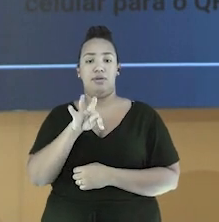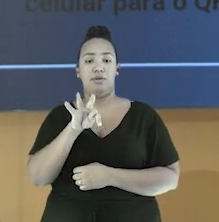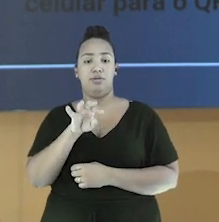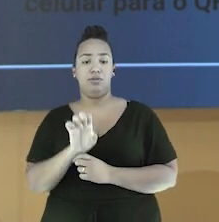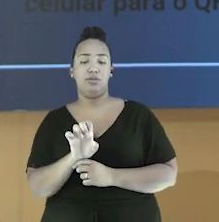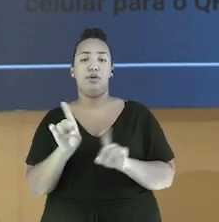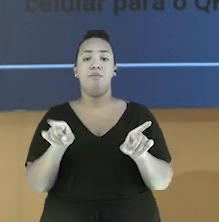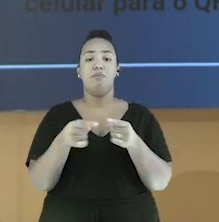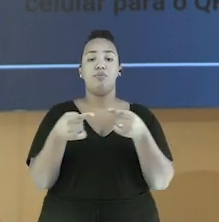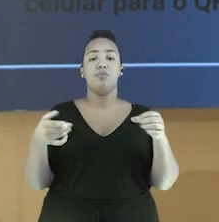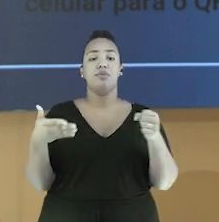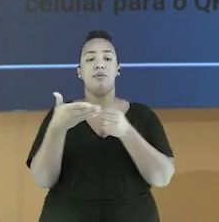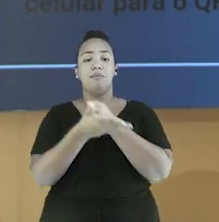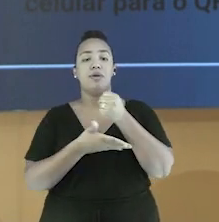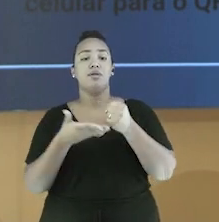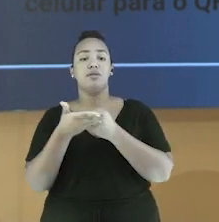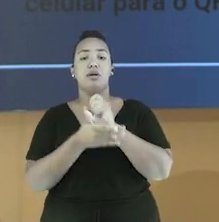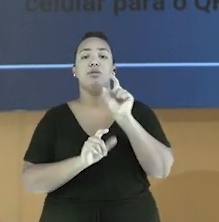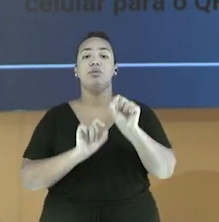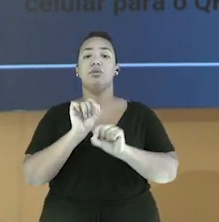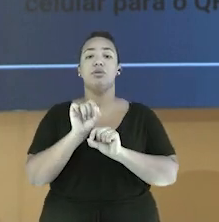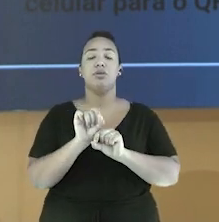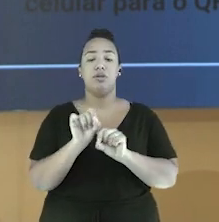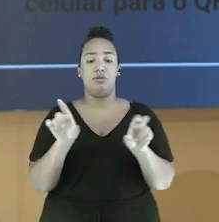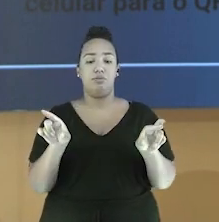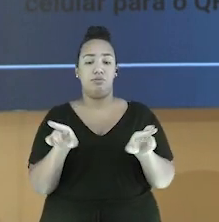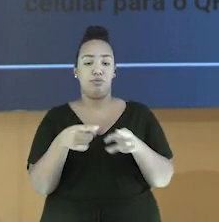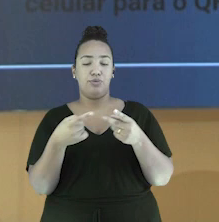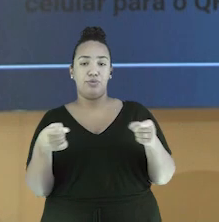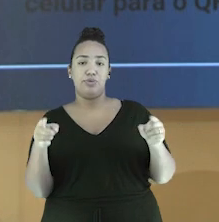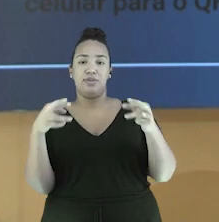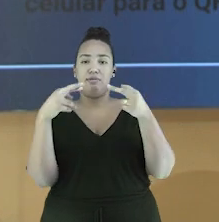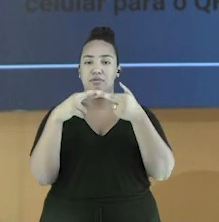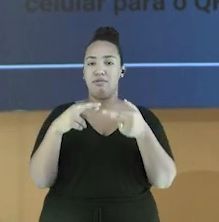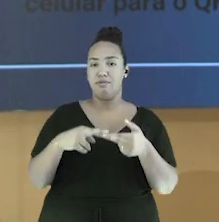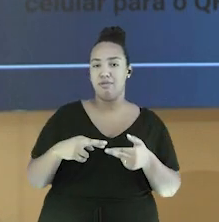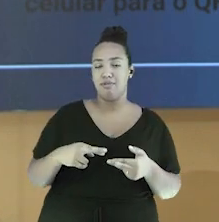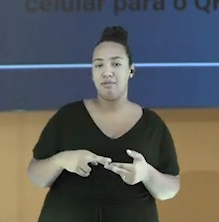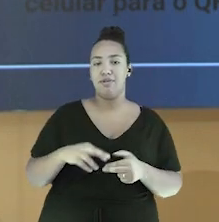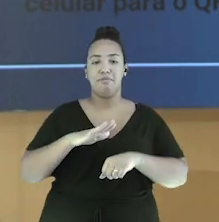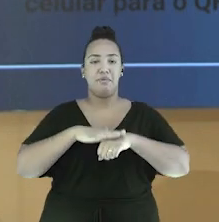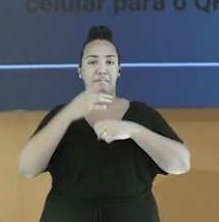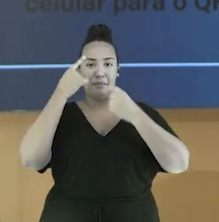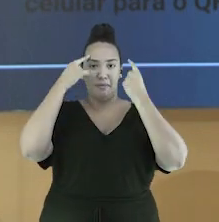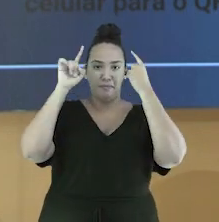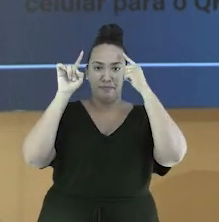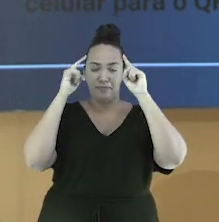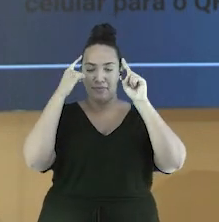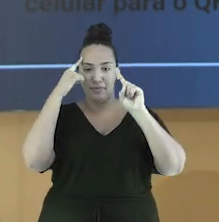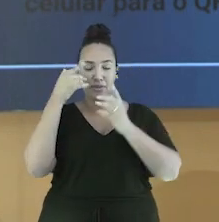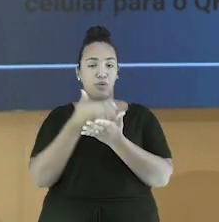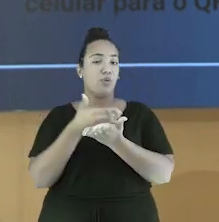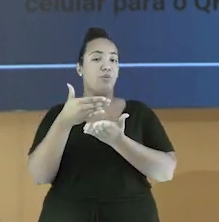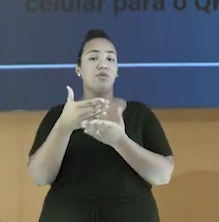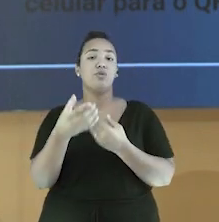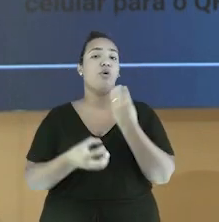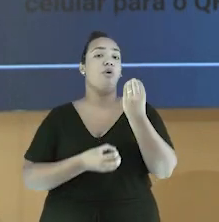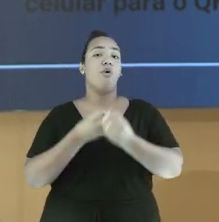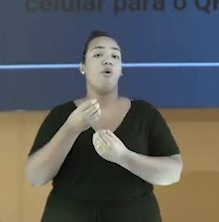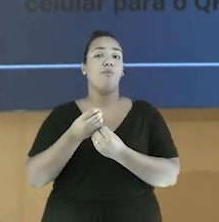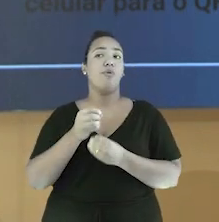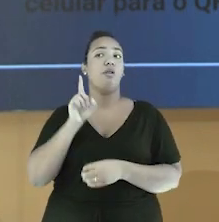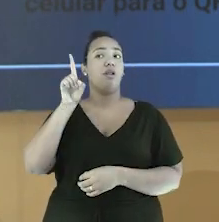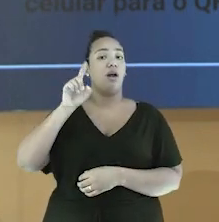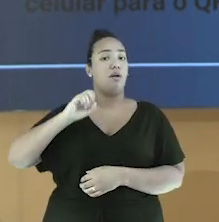na poesia que utiliza muito a rima e o improviso. Vimos que suas raízes são dos trovadores portugueses que vieram para o